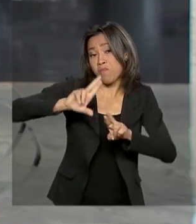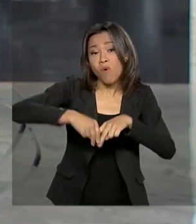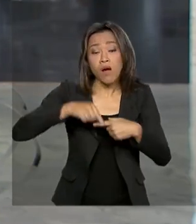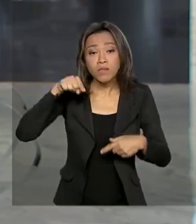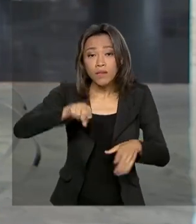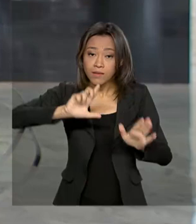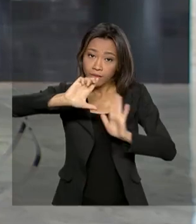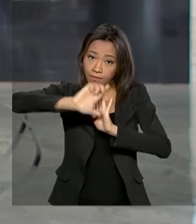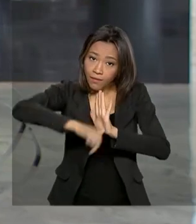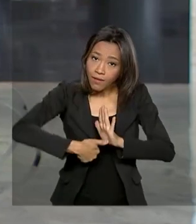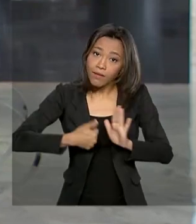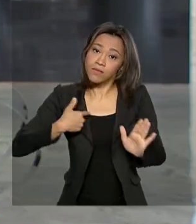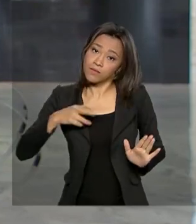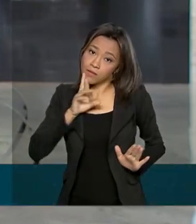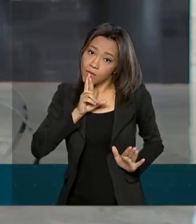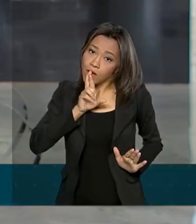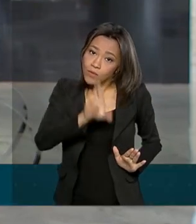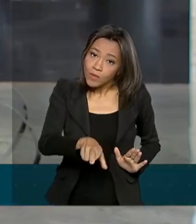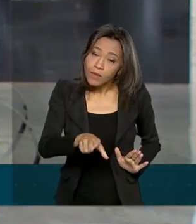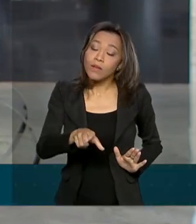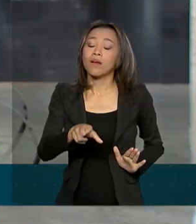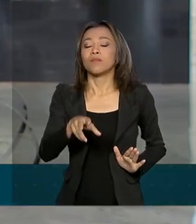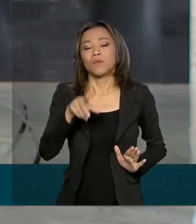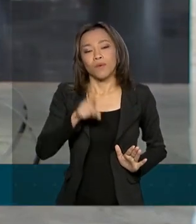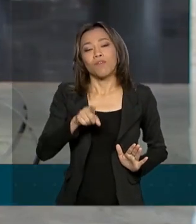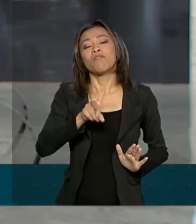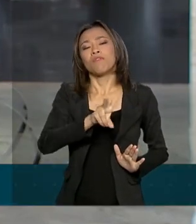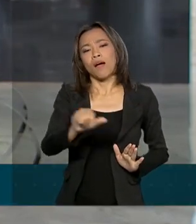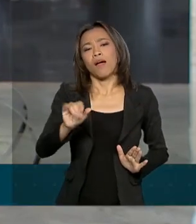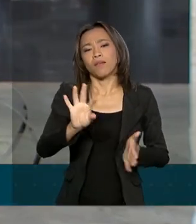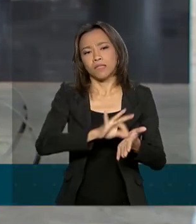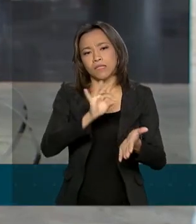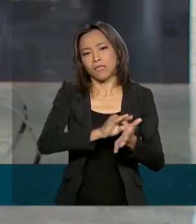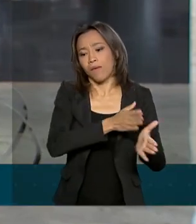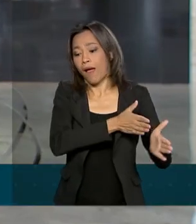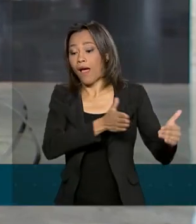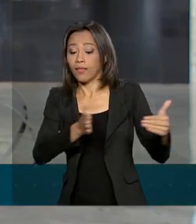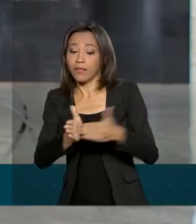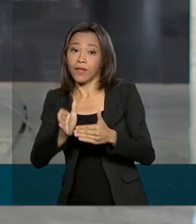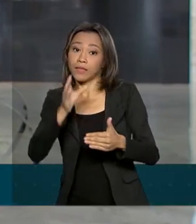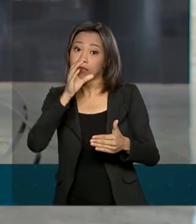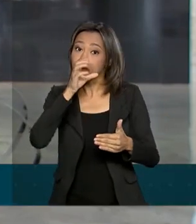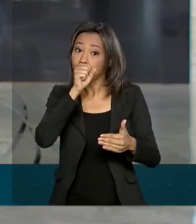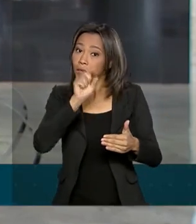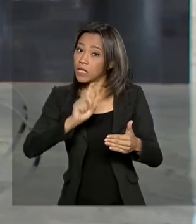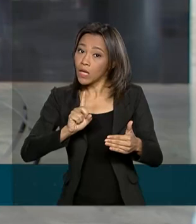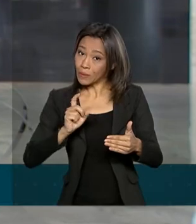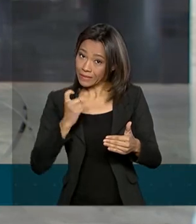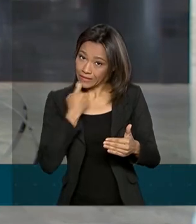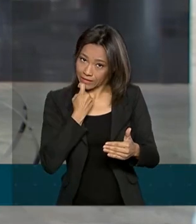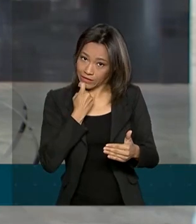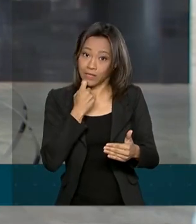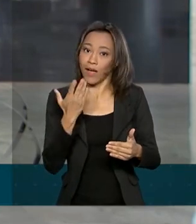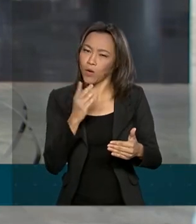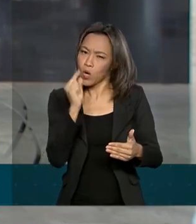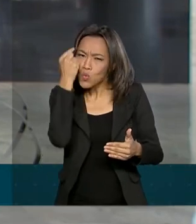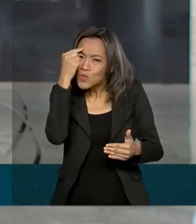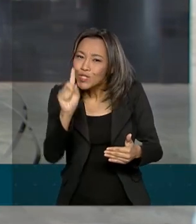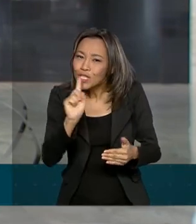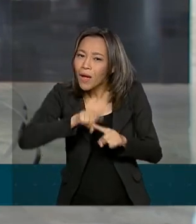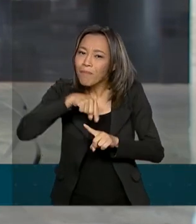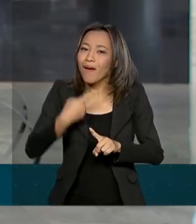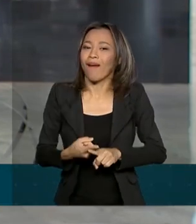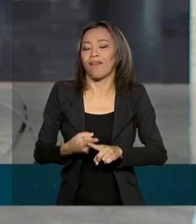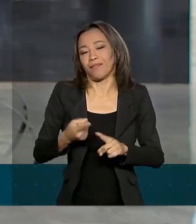do Sisu, as inscrições no ProUni vão até sábado e não mais até sexta. Ou seja, os estudantes ganharam um dia a